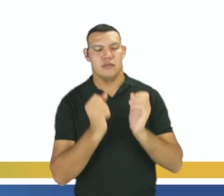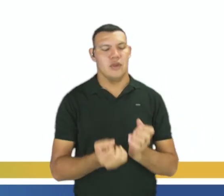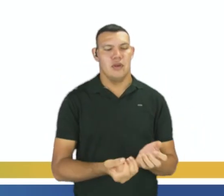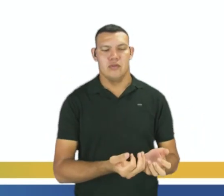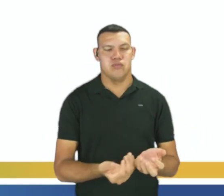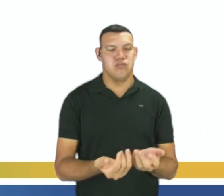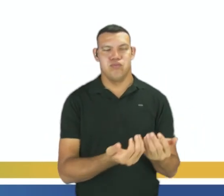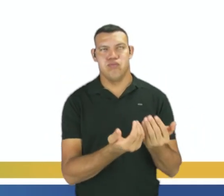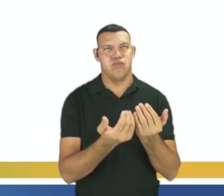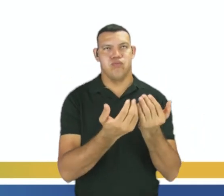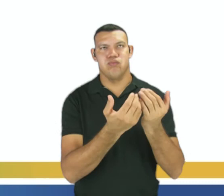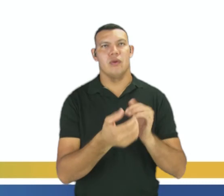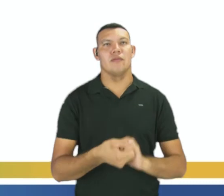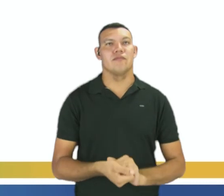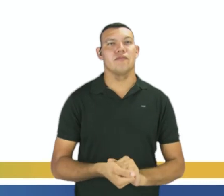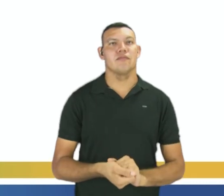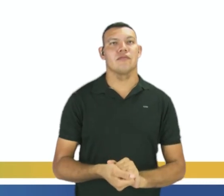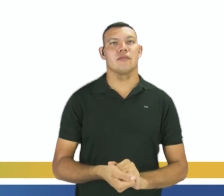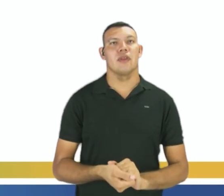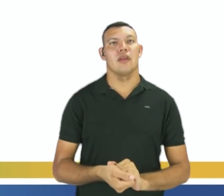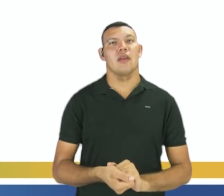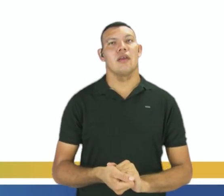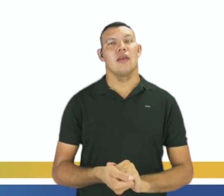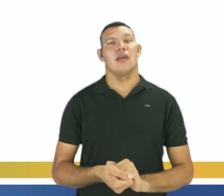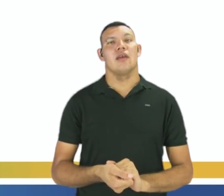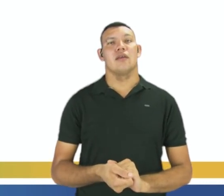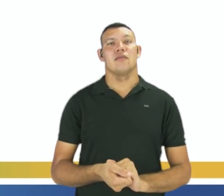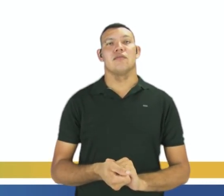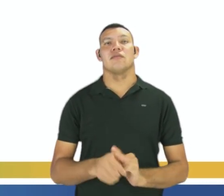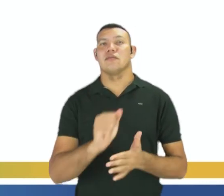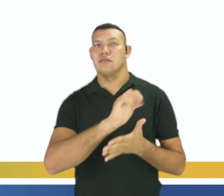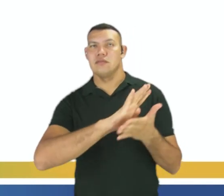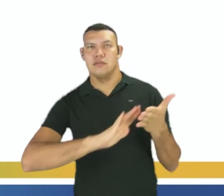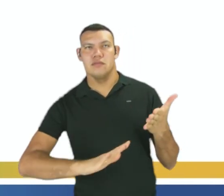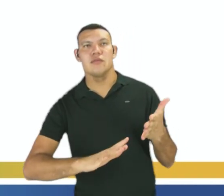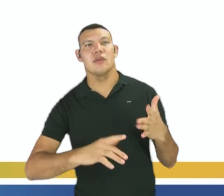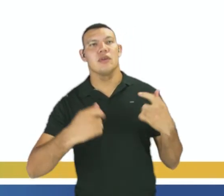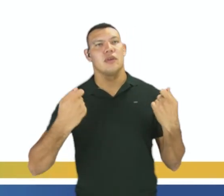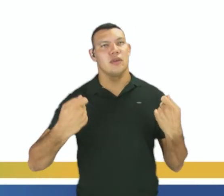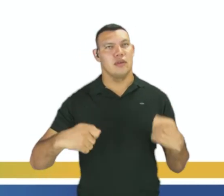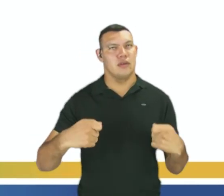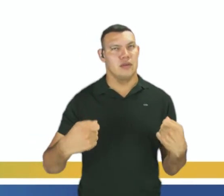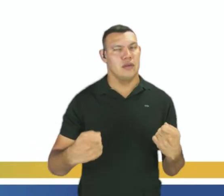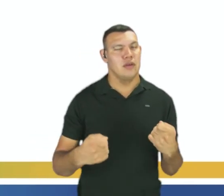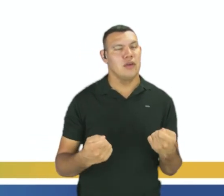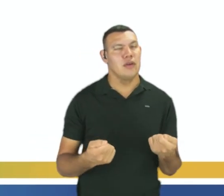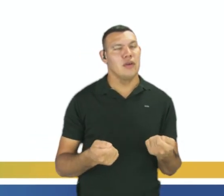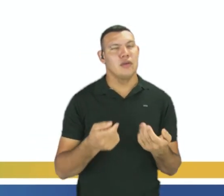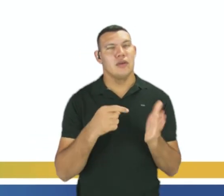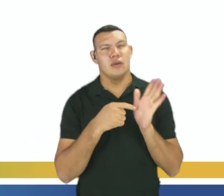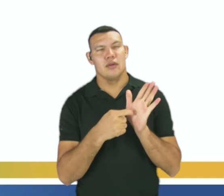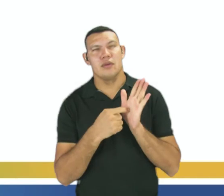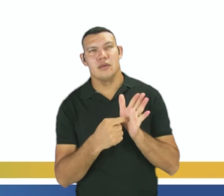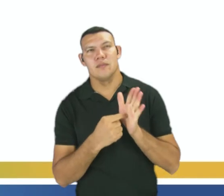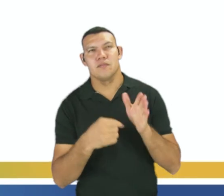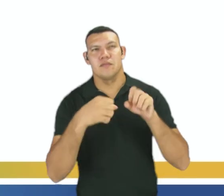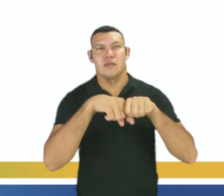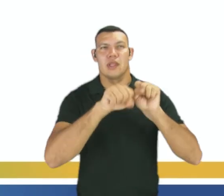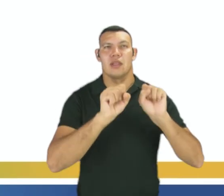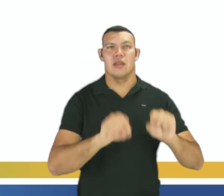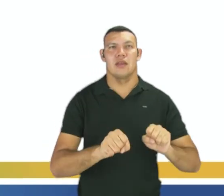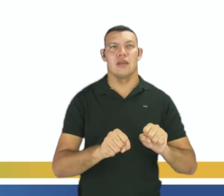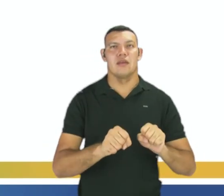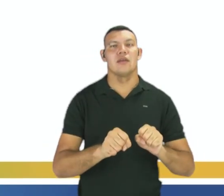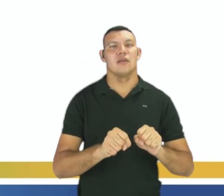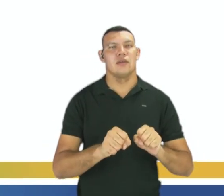fechada. E o exercício, a questão, precisa dar essa deixa, precisa indicar que esse sistema está